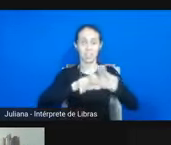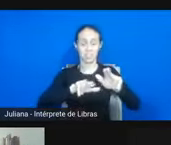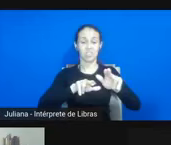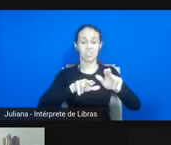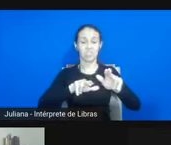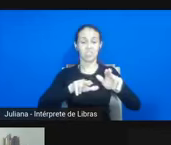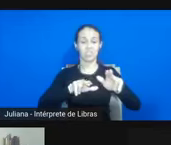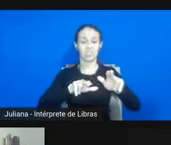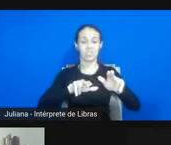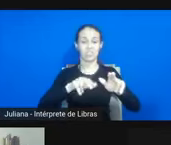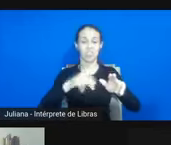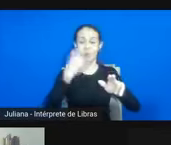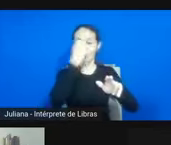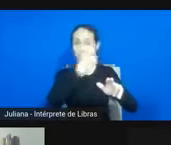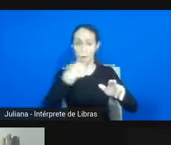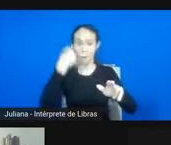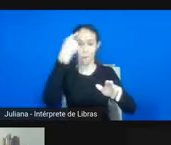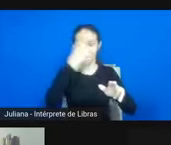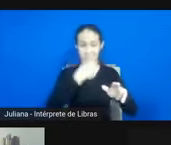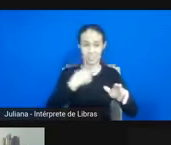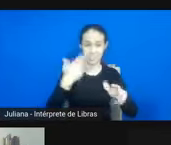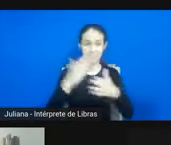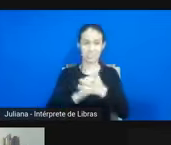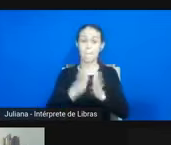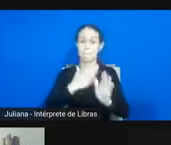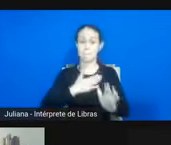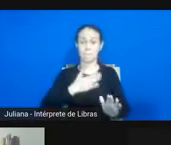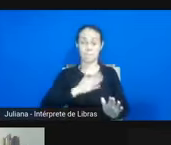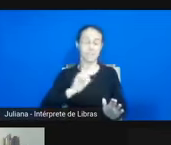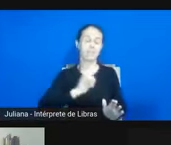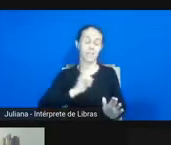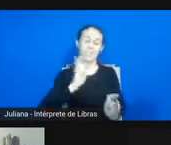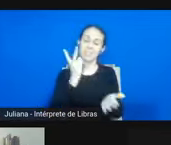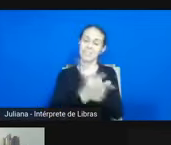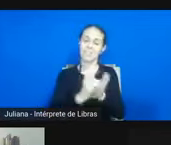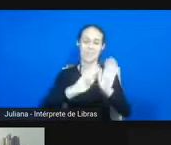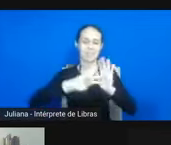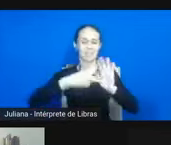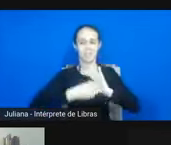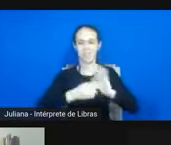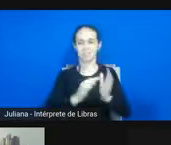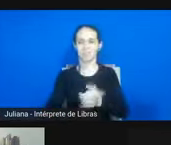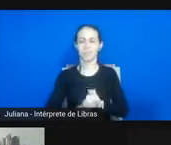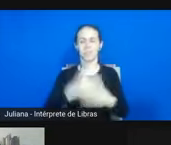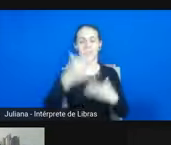é algo que para mim é muito significativo e eu agradecer eu agradeço então